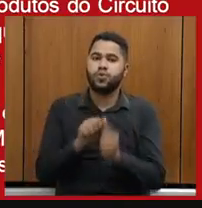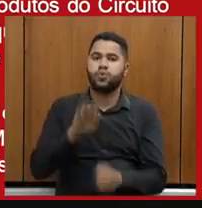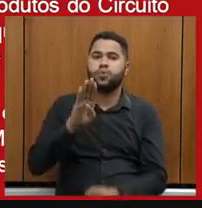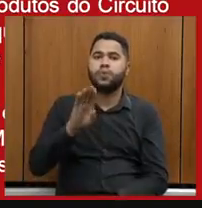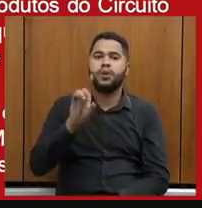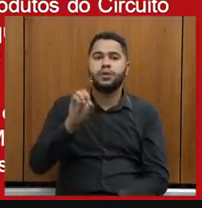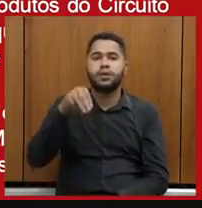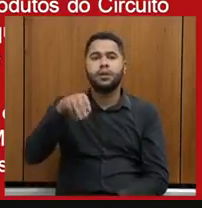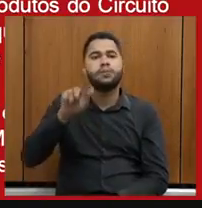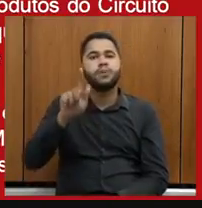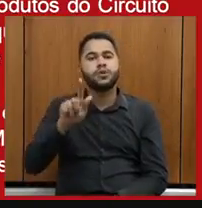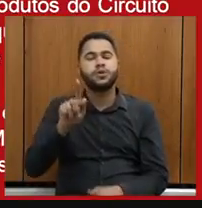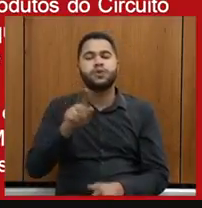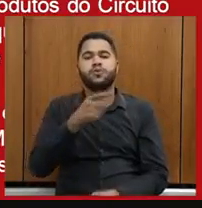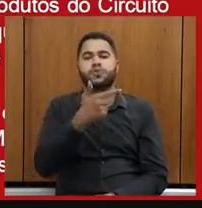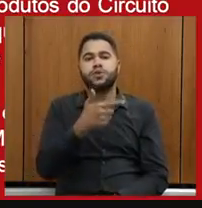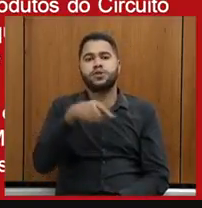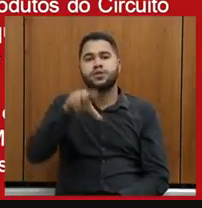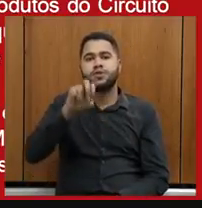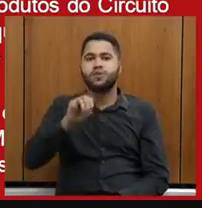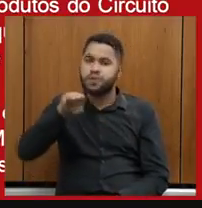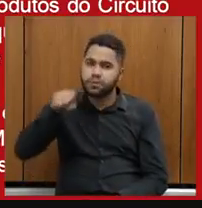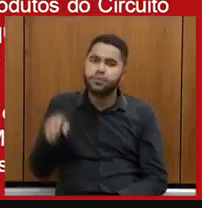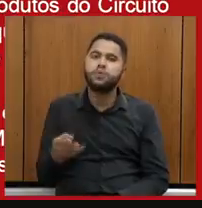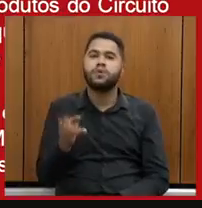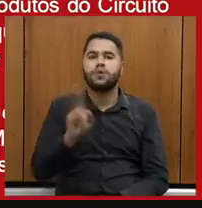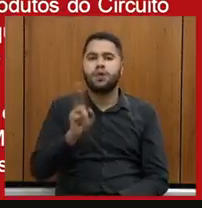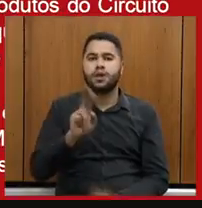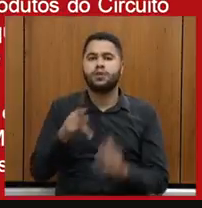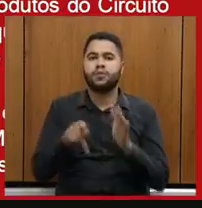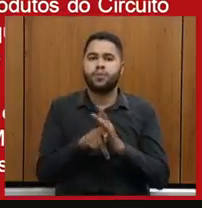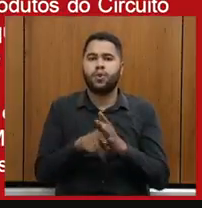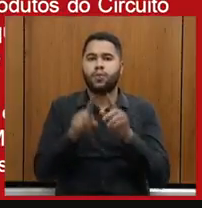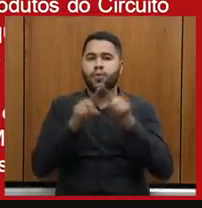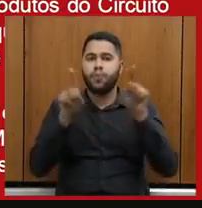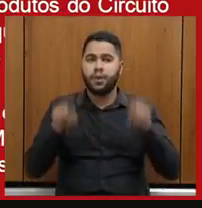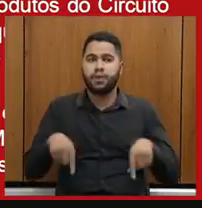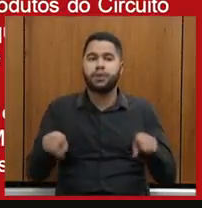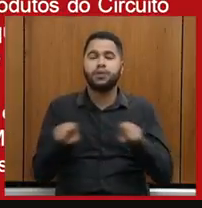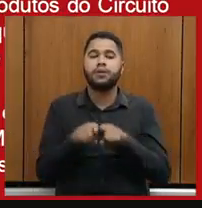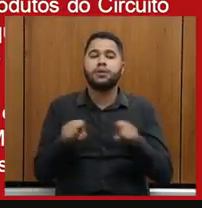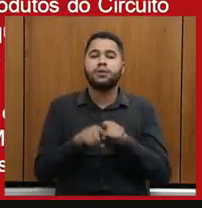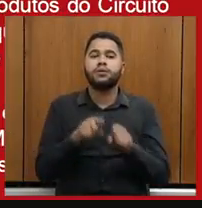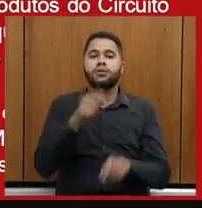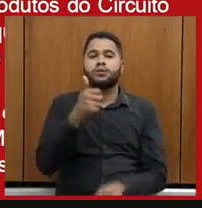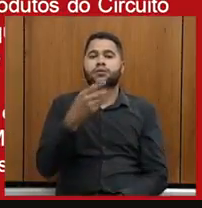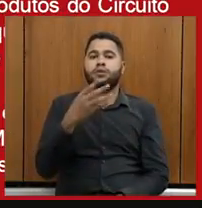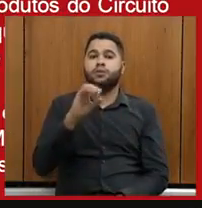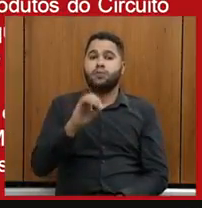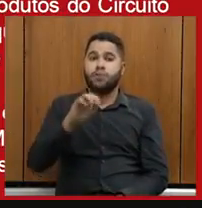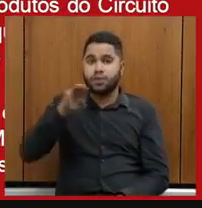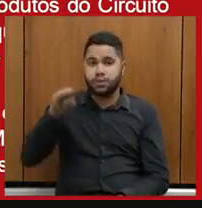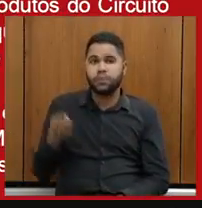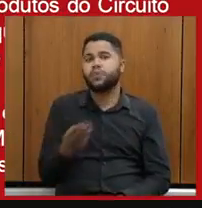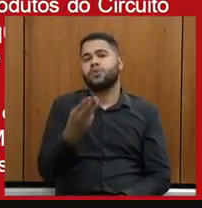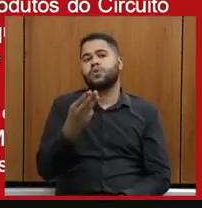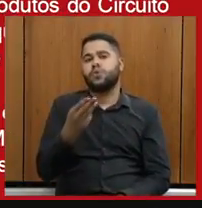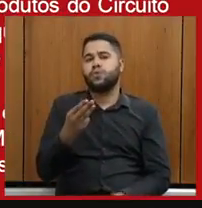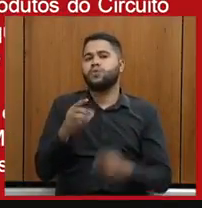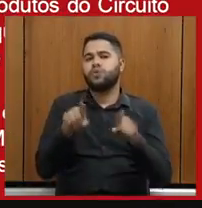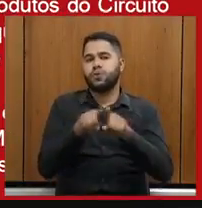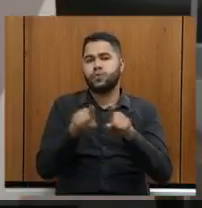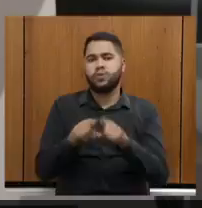colocou 250 milhões de reais já no mercado. Ainda há 140 milhões lá, os juros